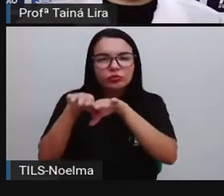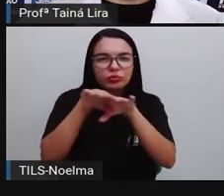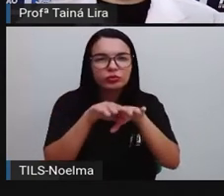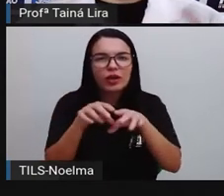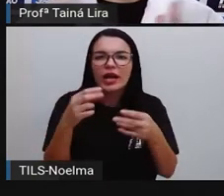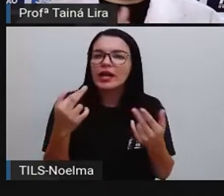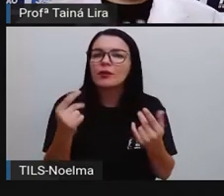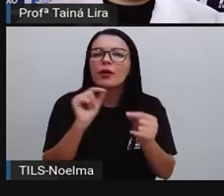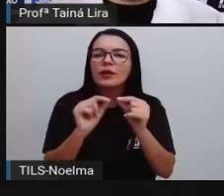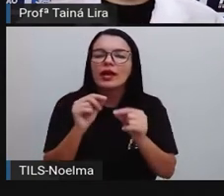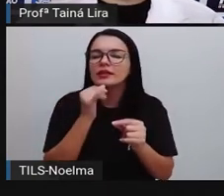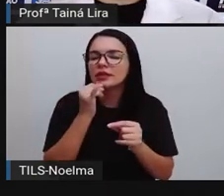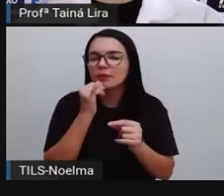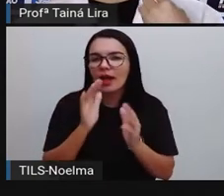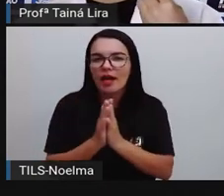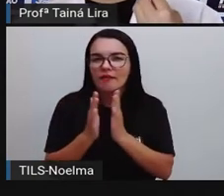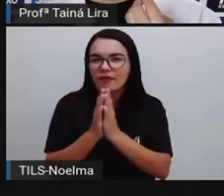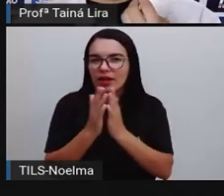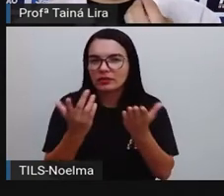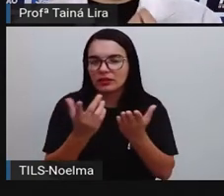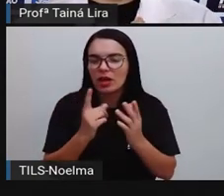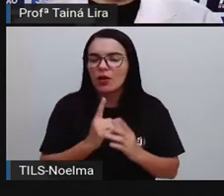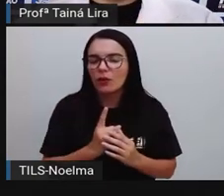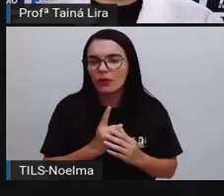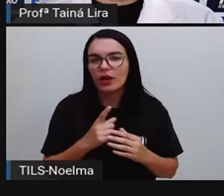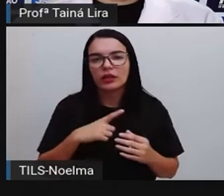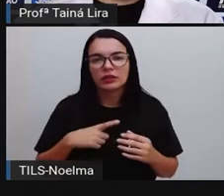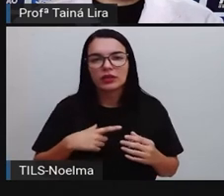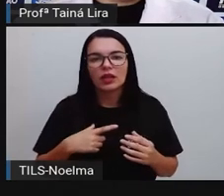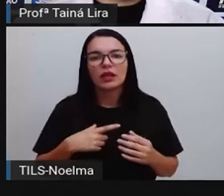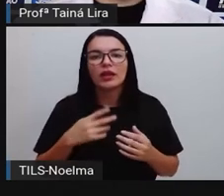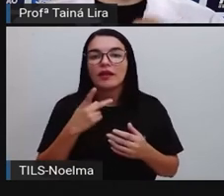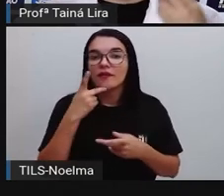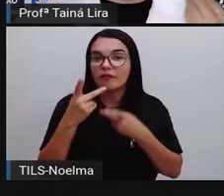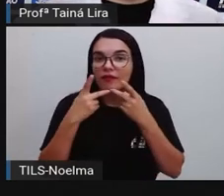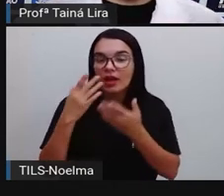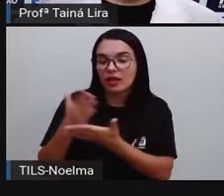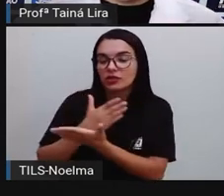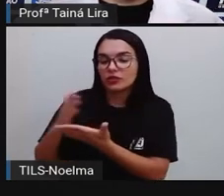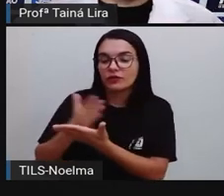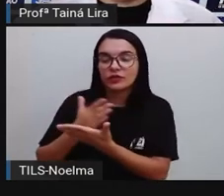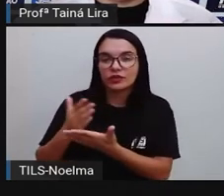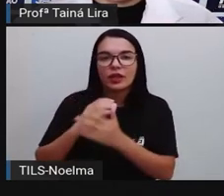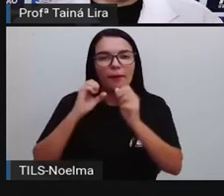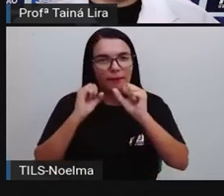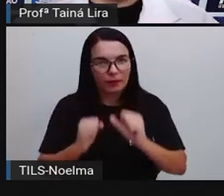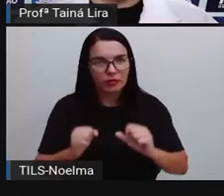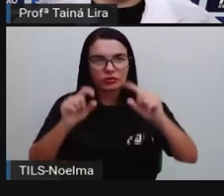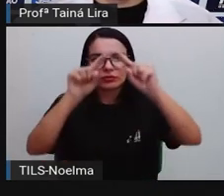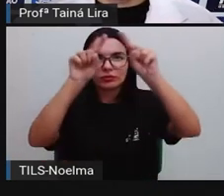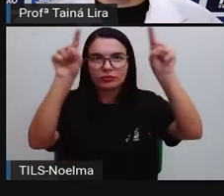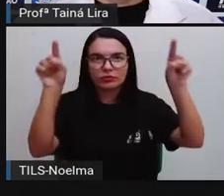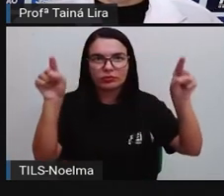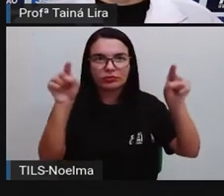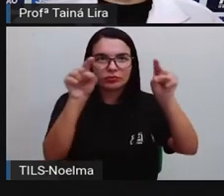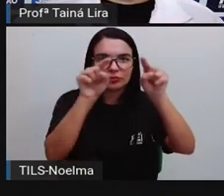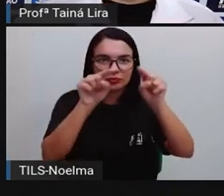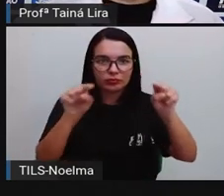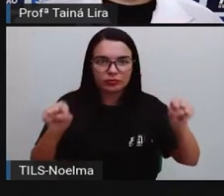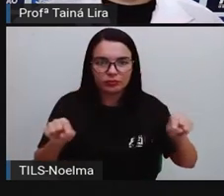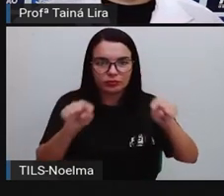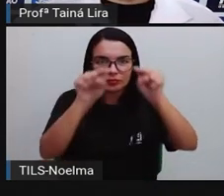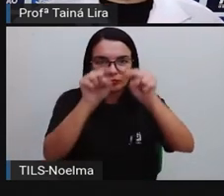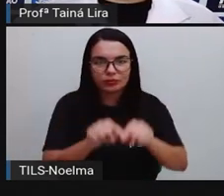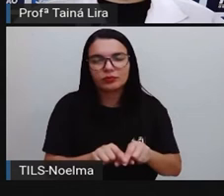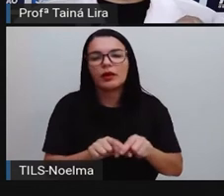parabéns, está todo mundo cantando igual. É uma fala dividida. A gente pode usar o balão com a fala dividida. O